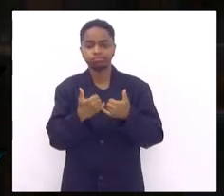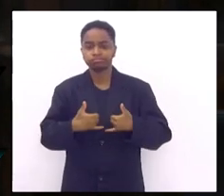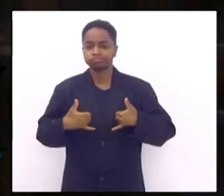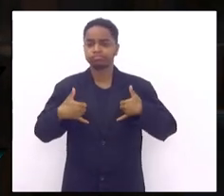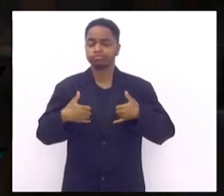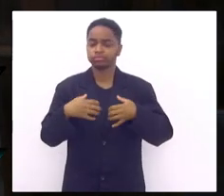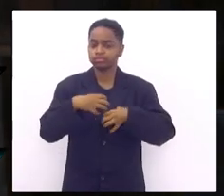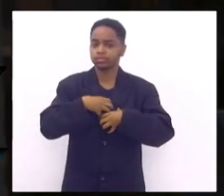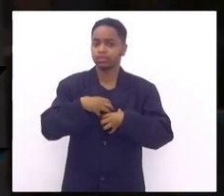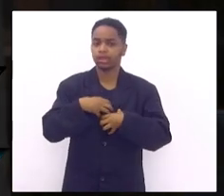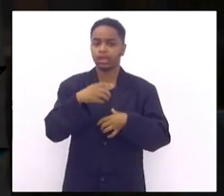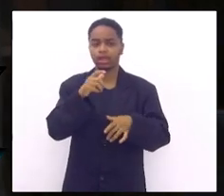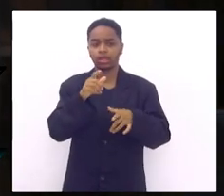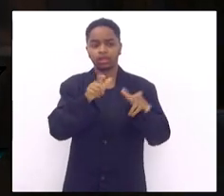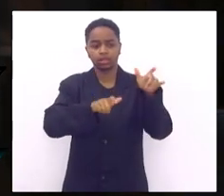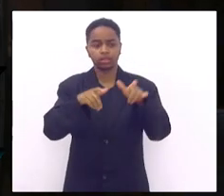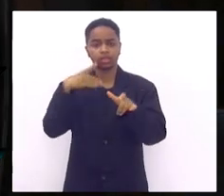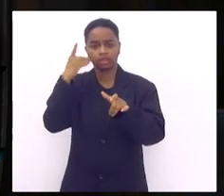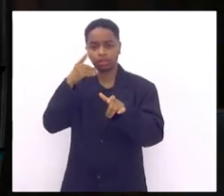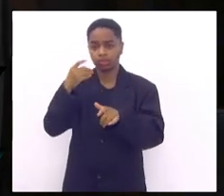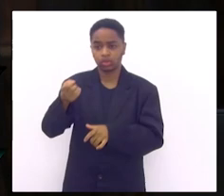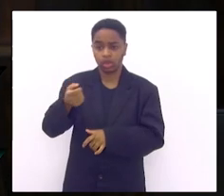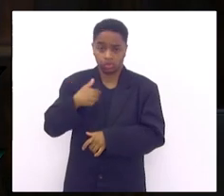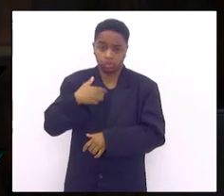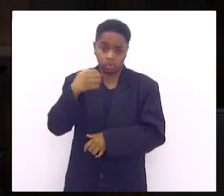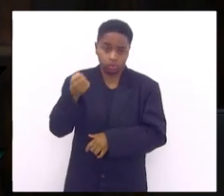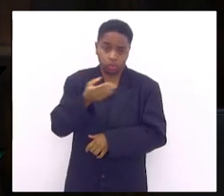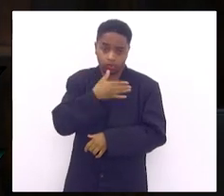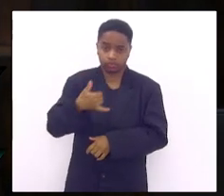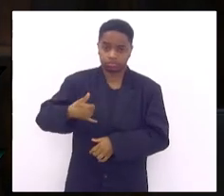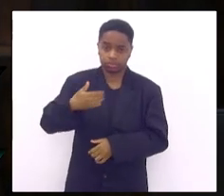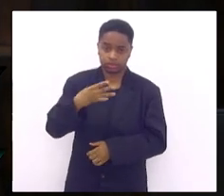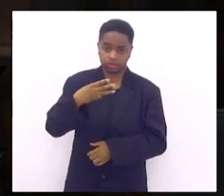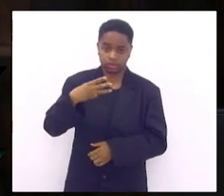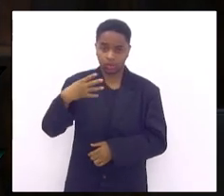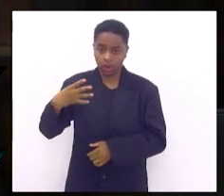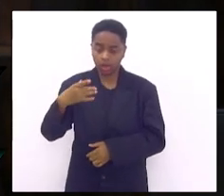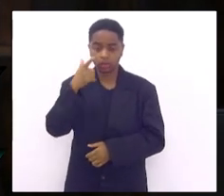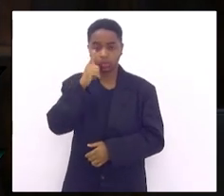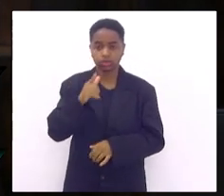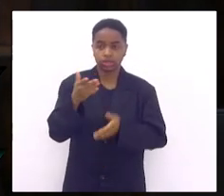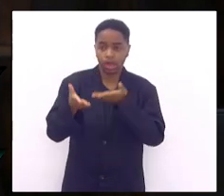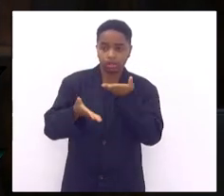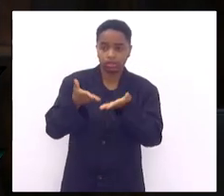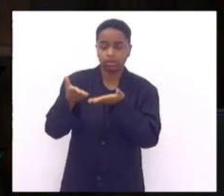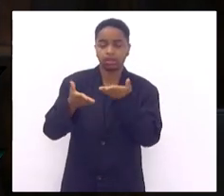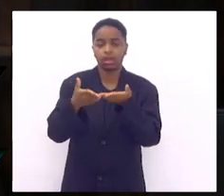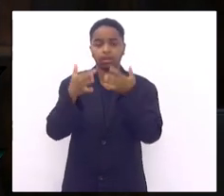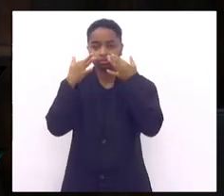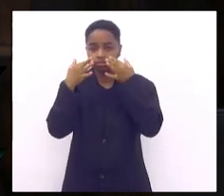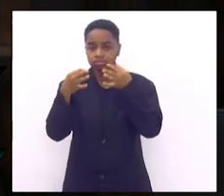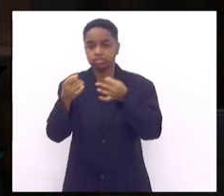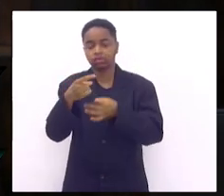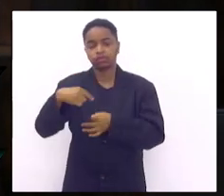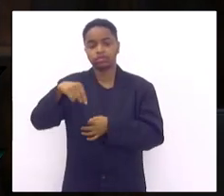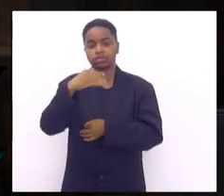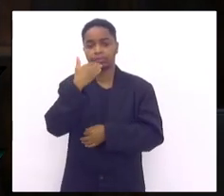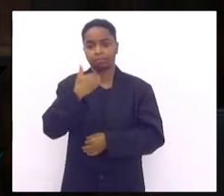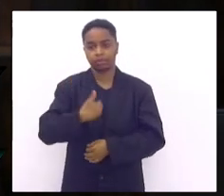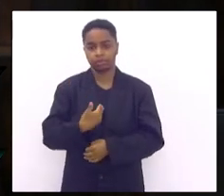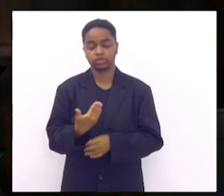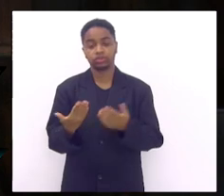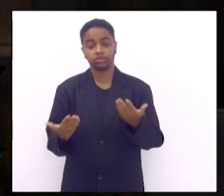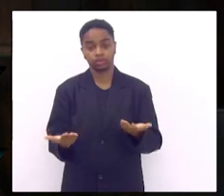um deputado em teoria novo como eu de 34 anos poder estar atendendo a todos que me solicitam então